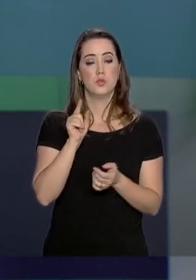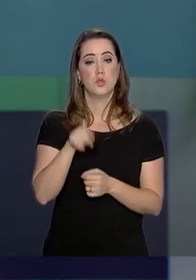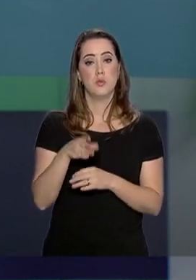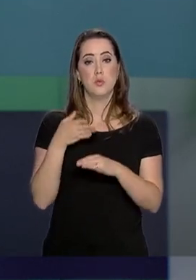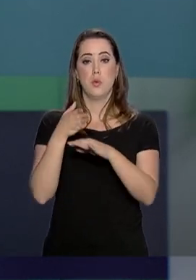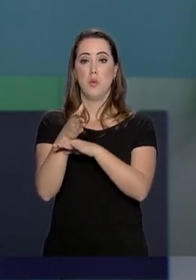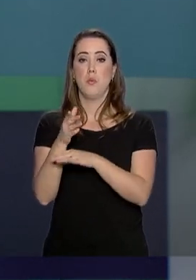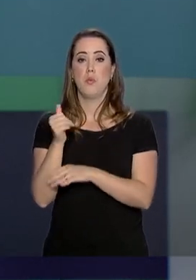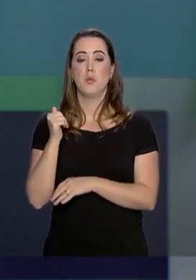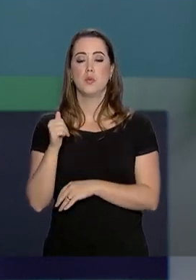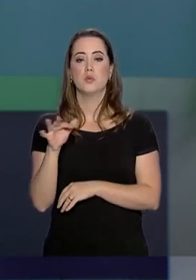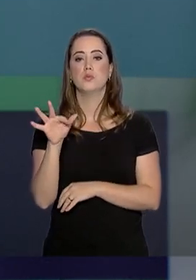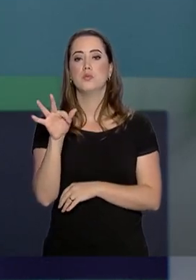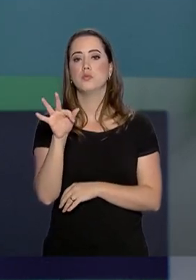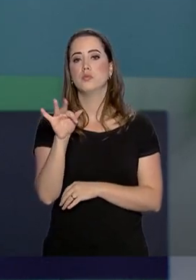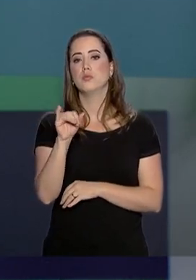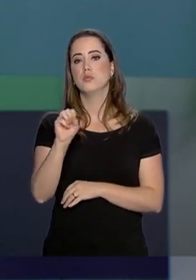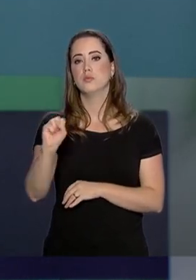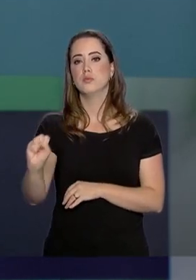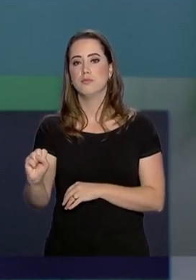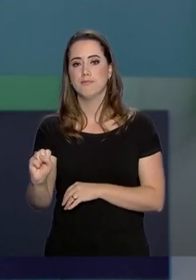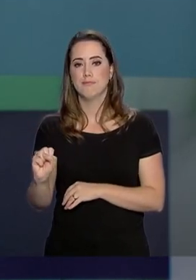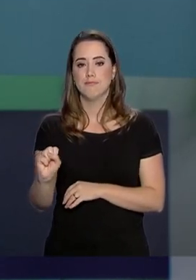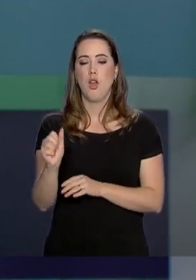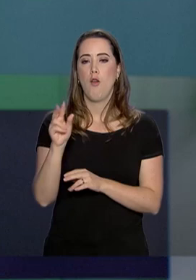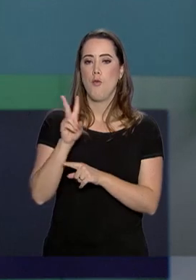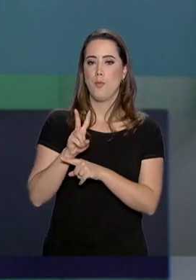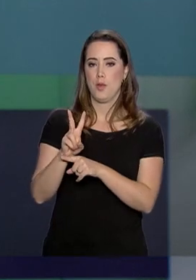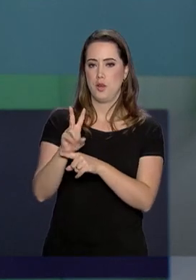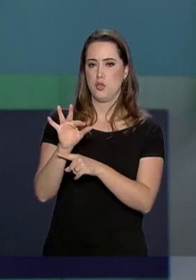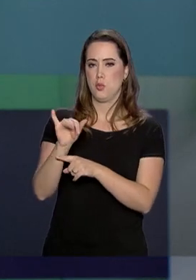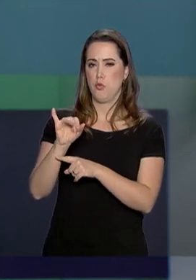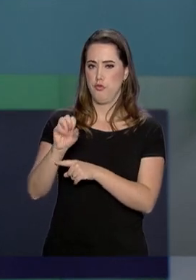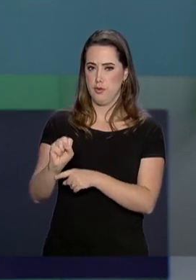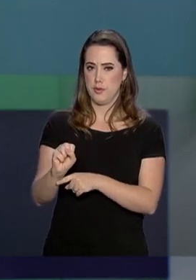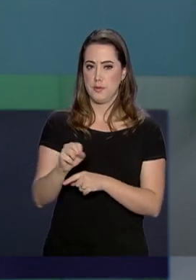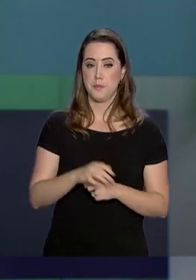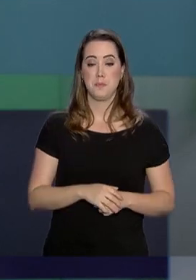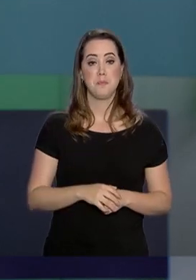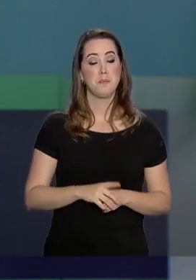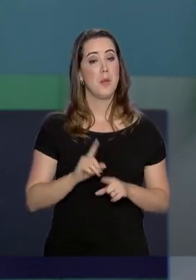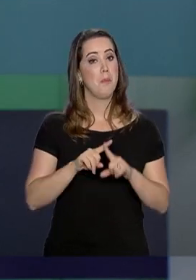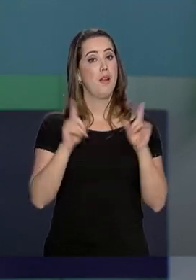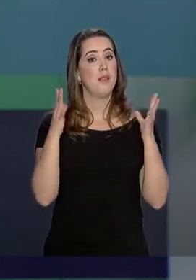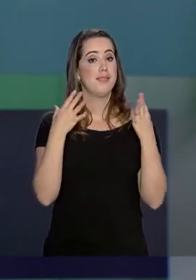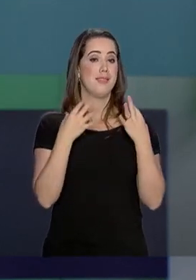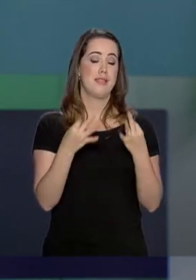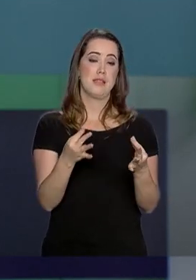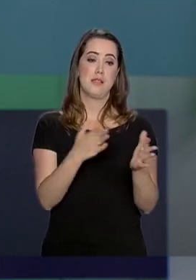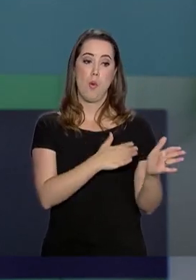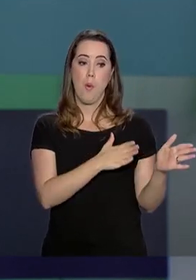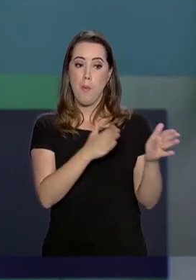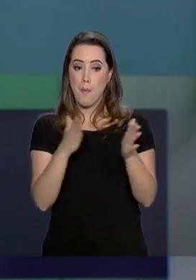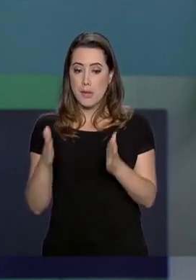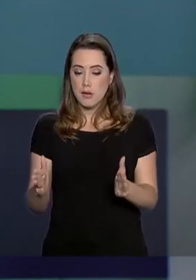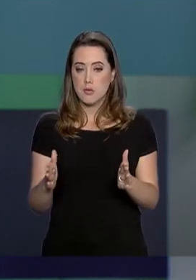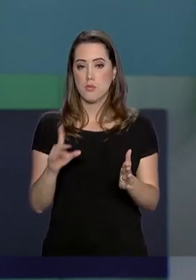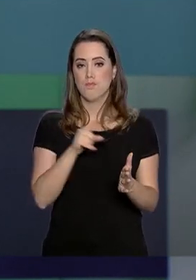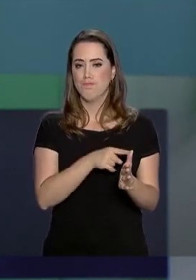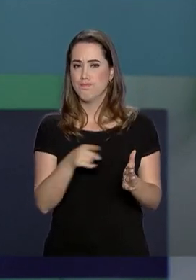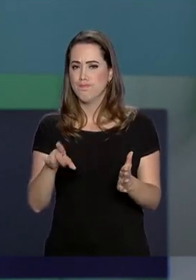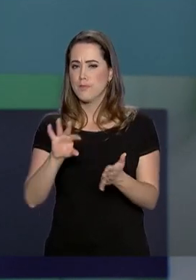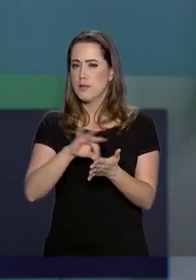matriculados em uma, podem recorrer ao Fundo de Financiamento Estudantil FIES. Mas atenção ao prazo. As